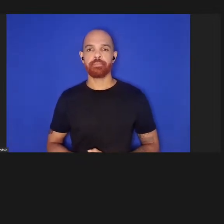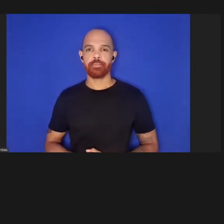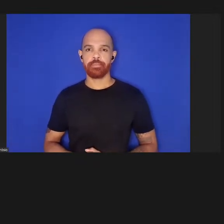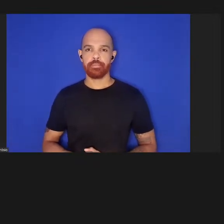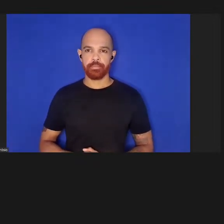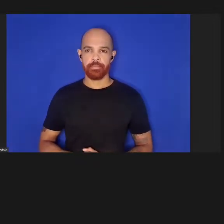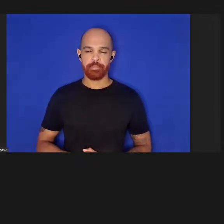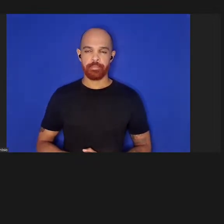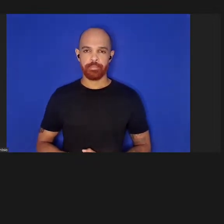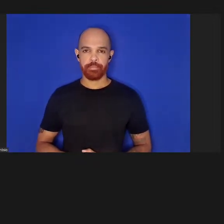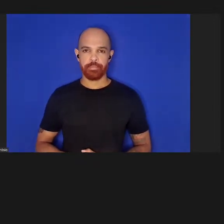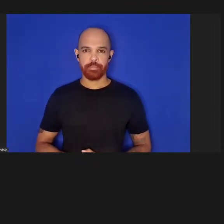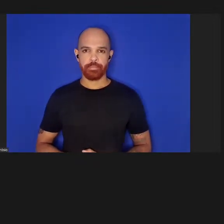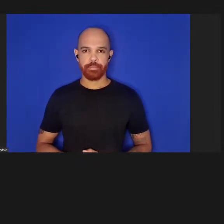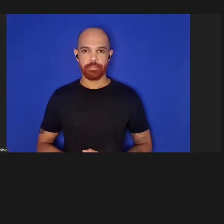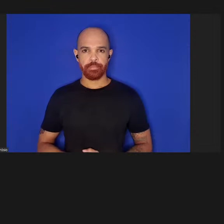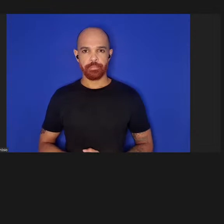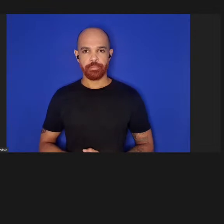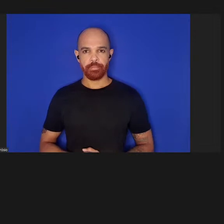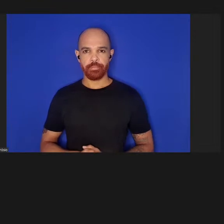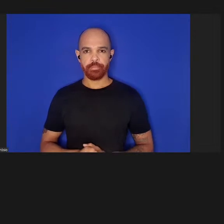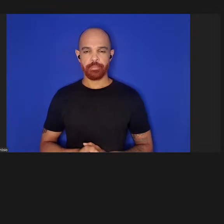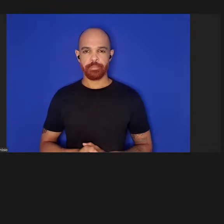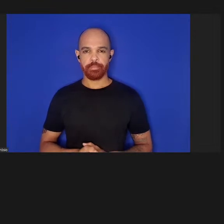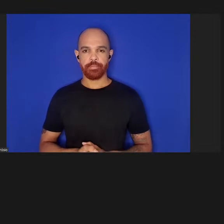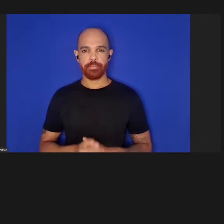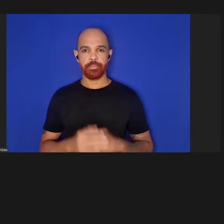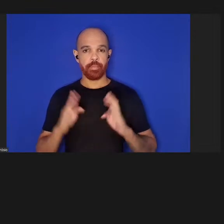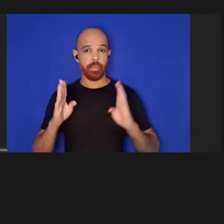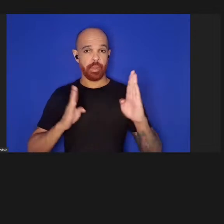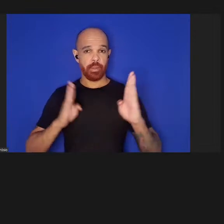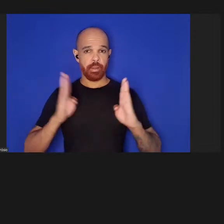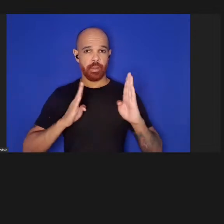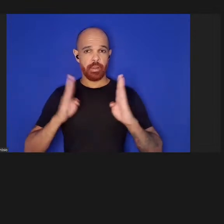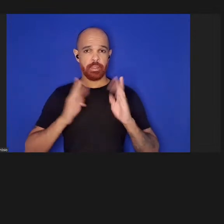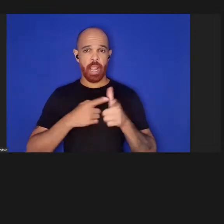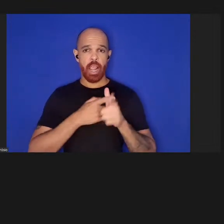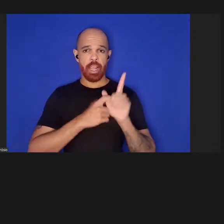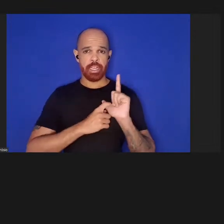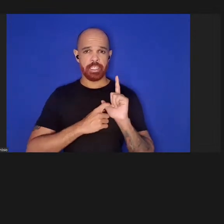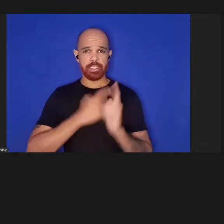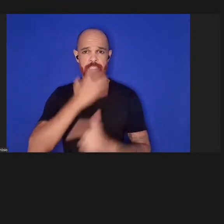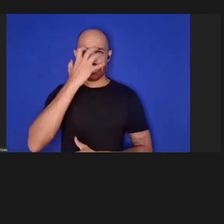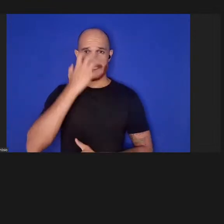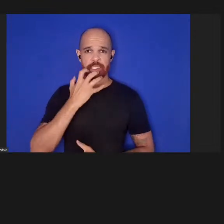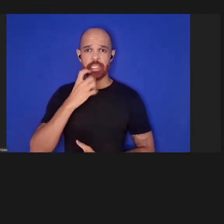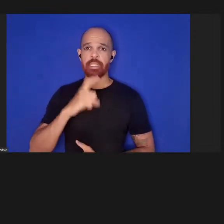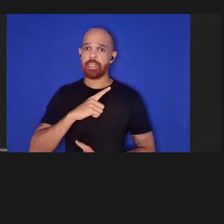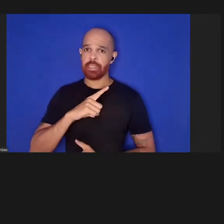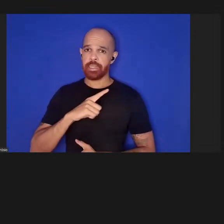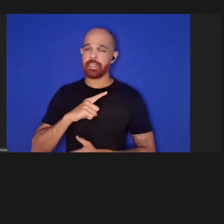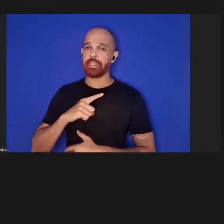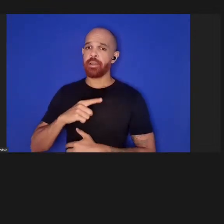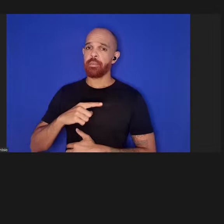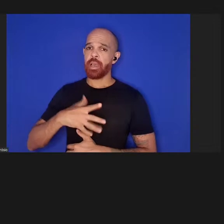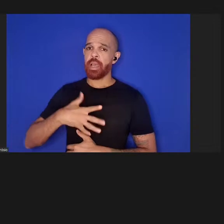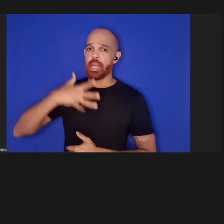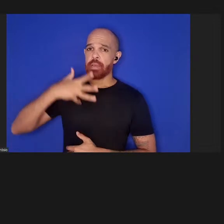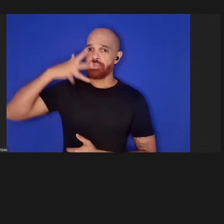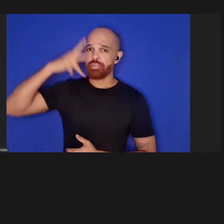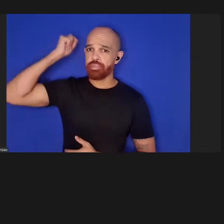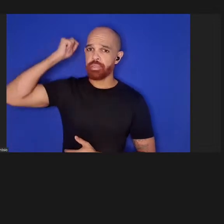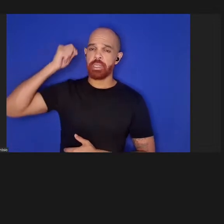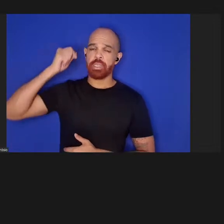durante a crise houve uma aceleração do processo de